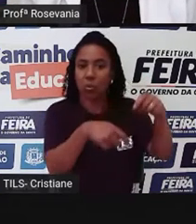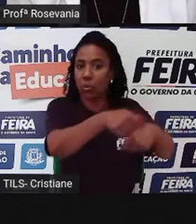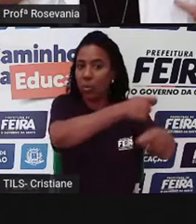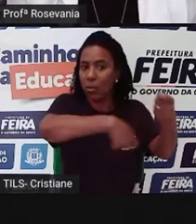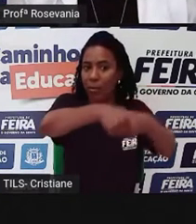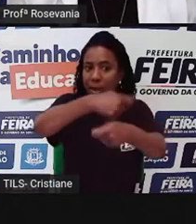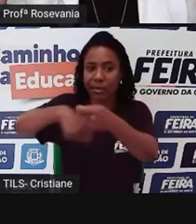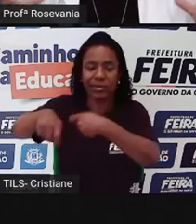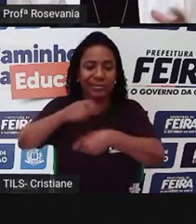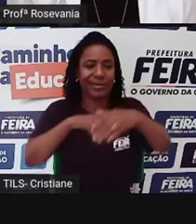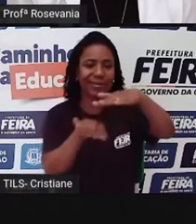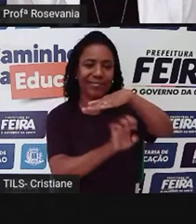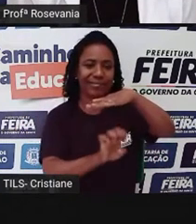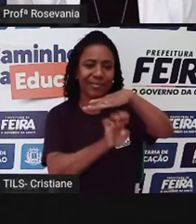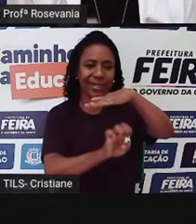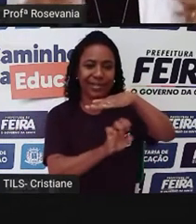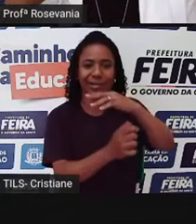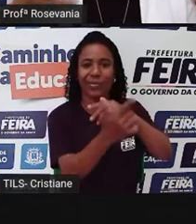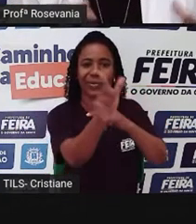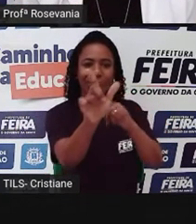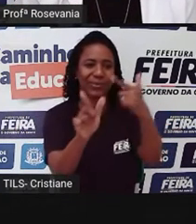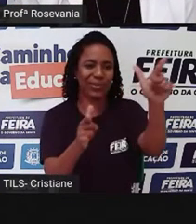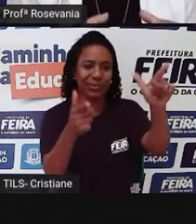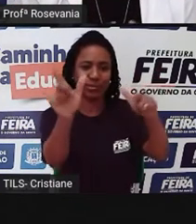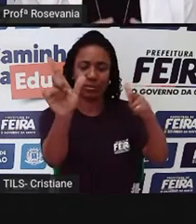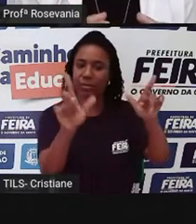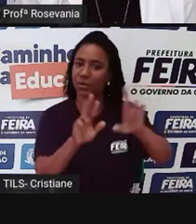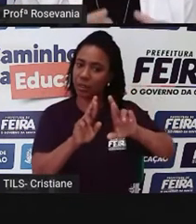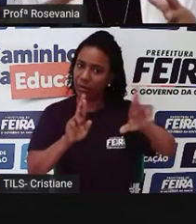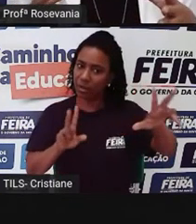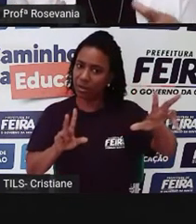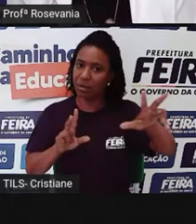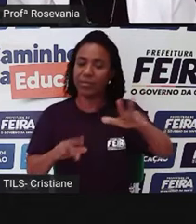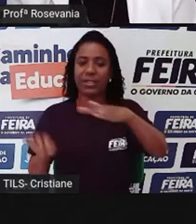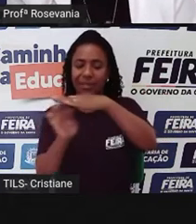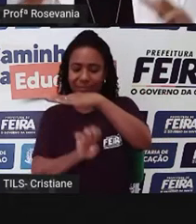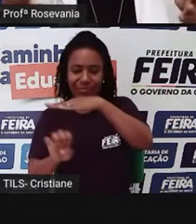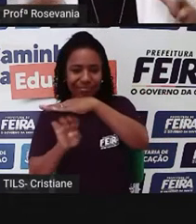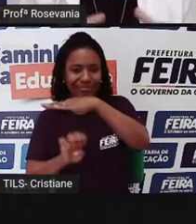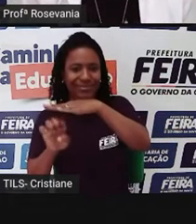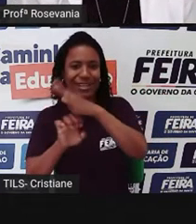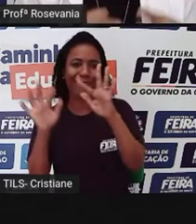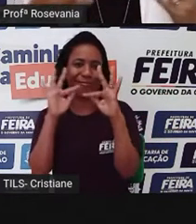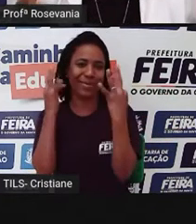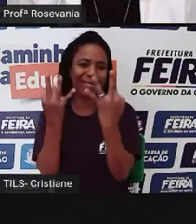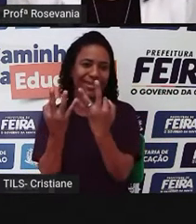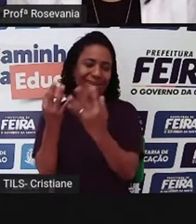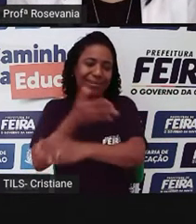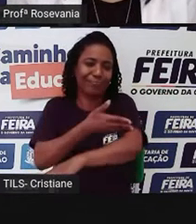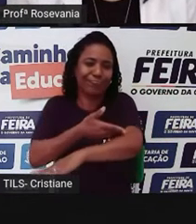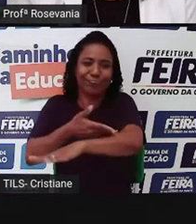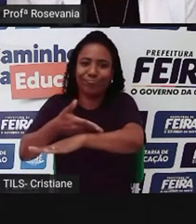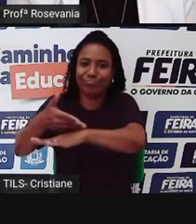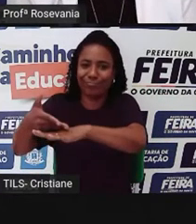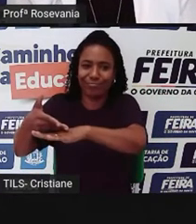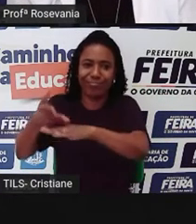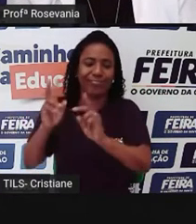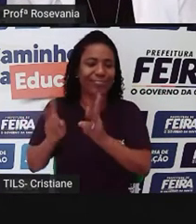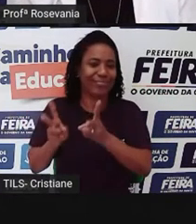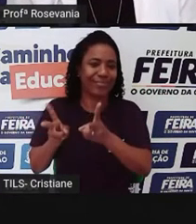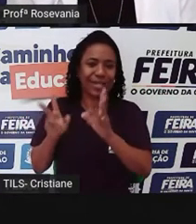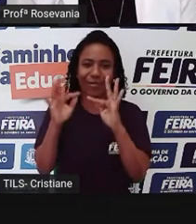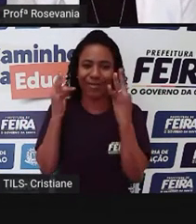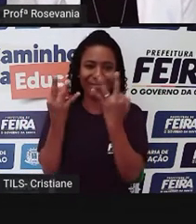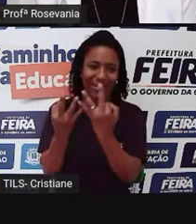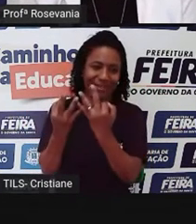empresas, porque ali a característica mesmo é exatamente manter a tradição e a questão, né, da família. E algumas